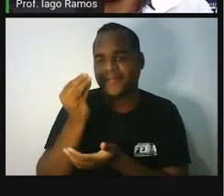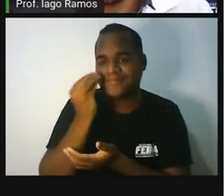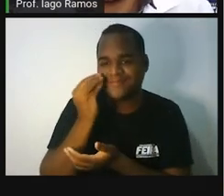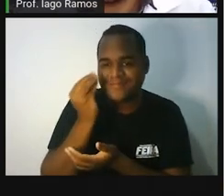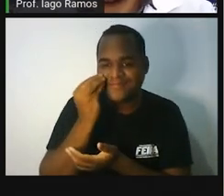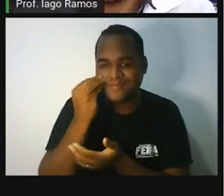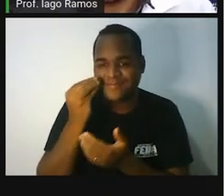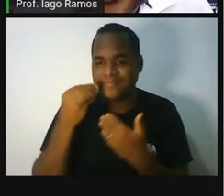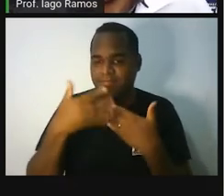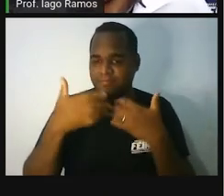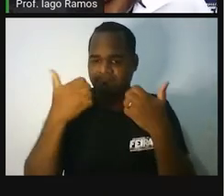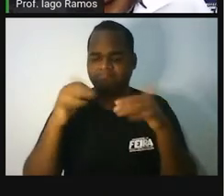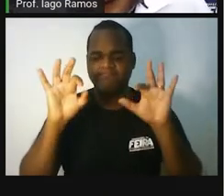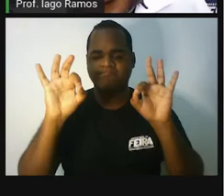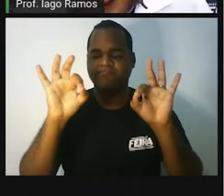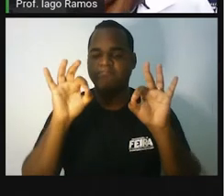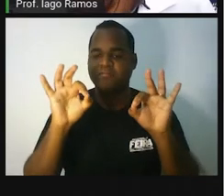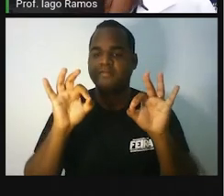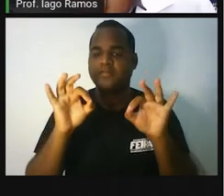só que bacana.